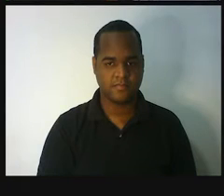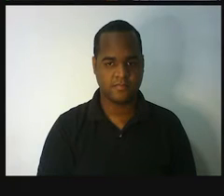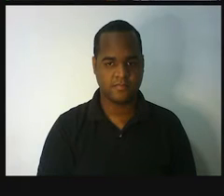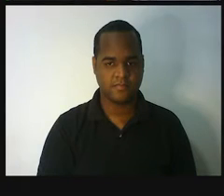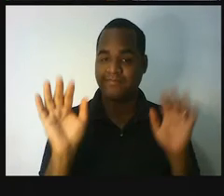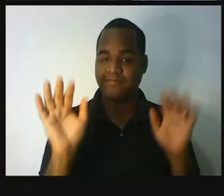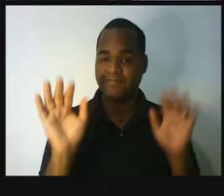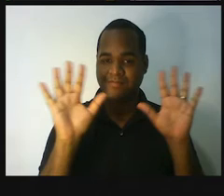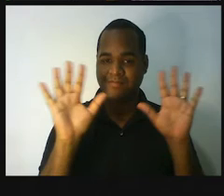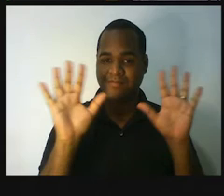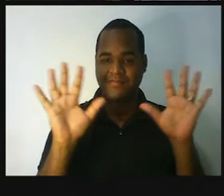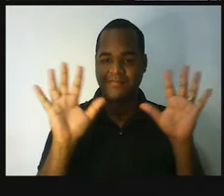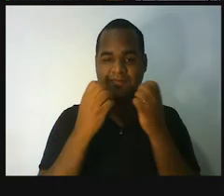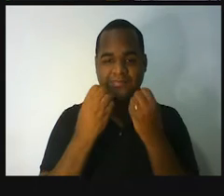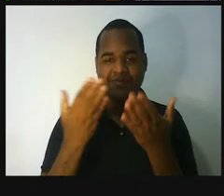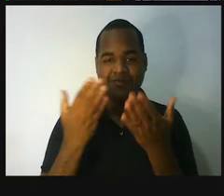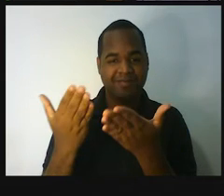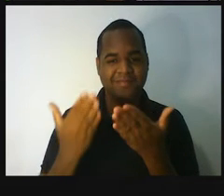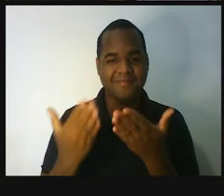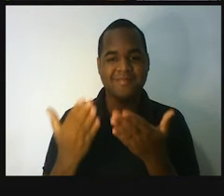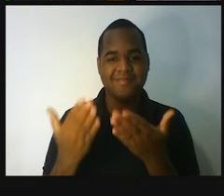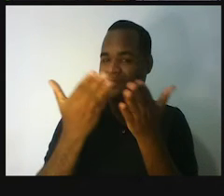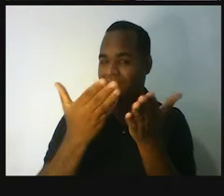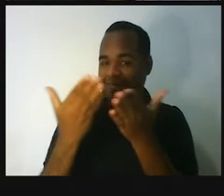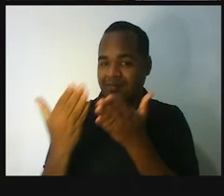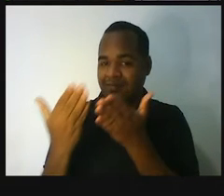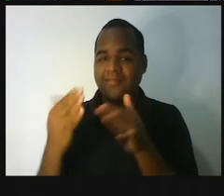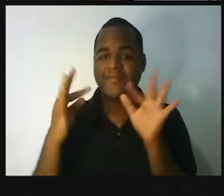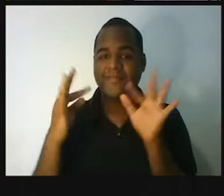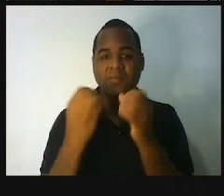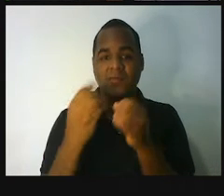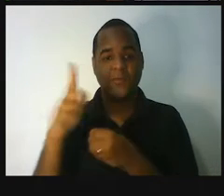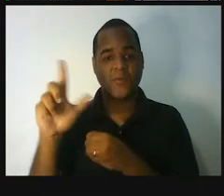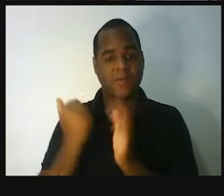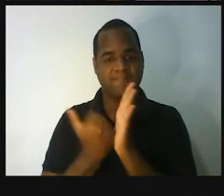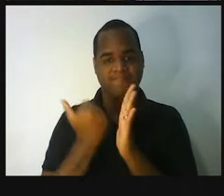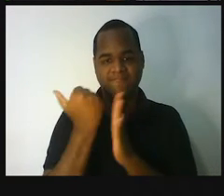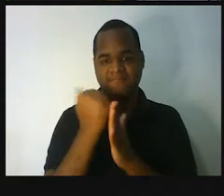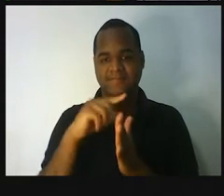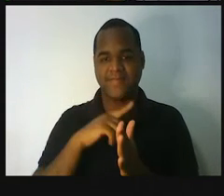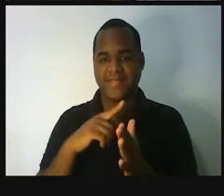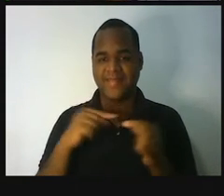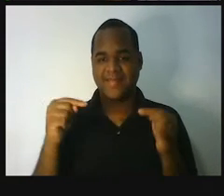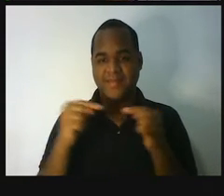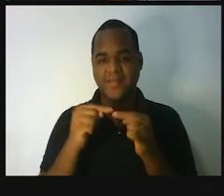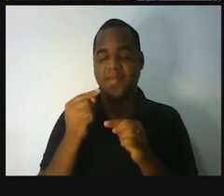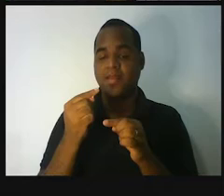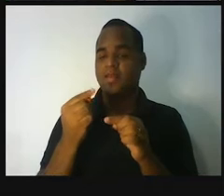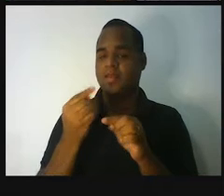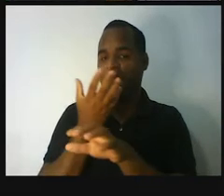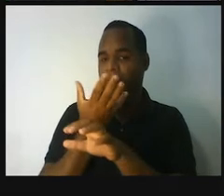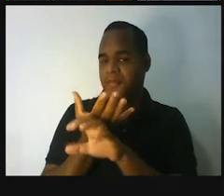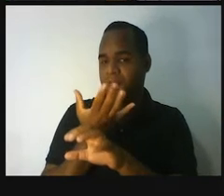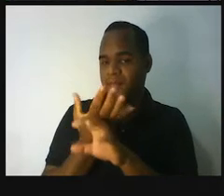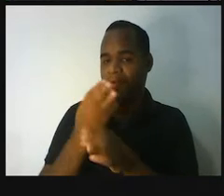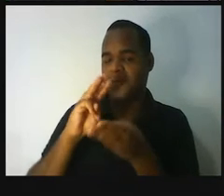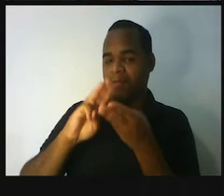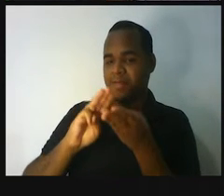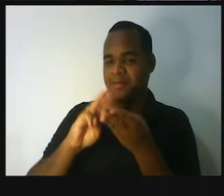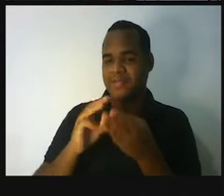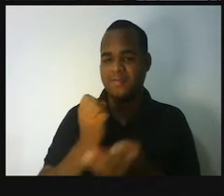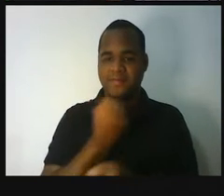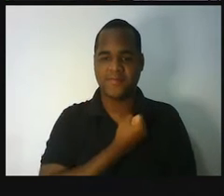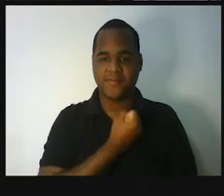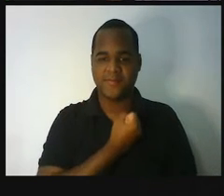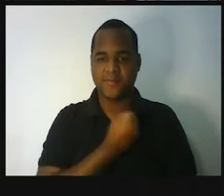Olá, sejam bem-vindos, sejam bem-vindas a mais uma aula de matemática. Essa aula é a